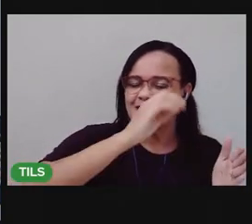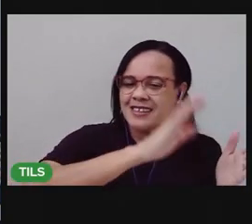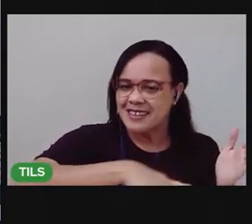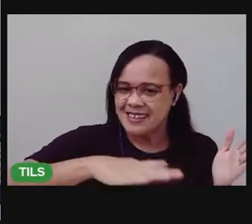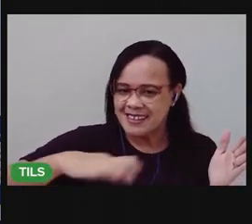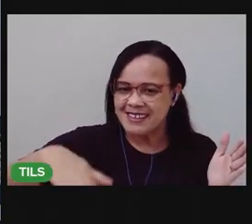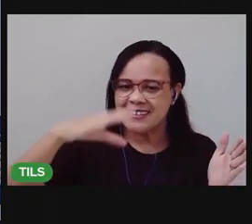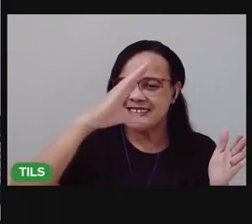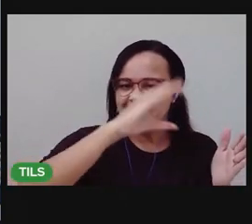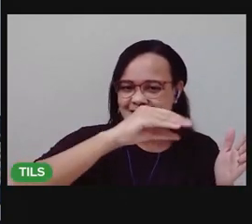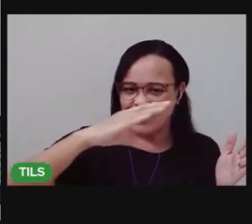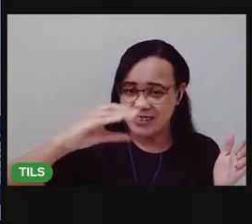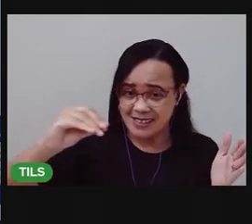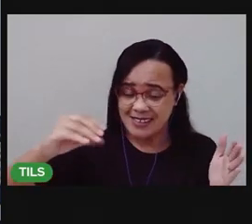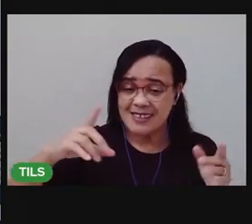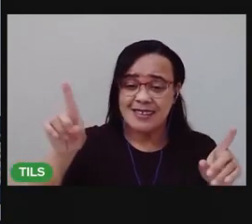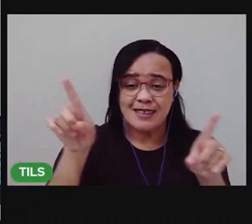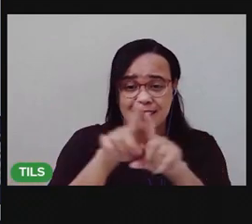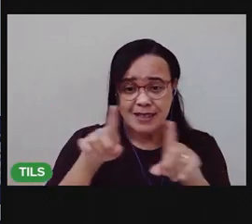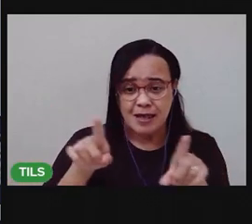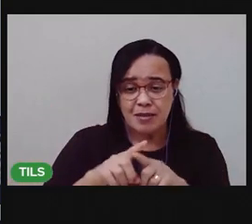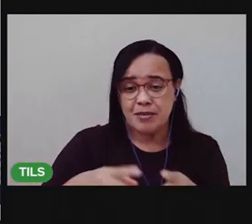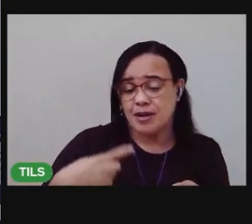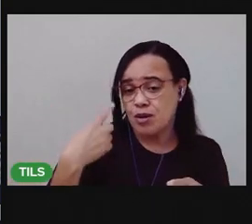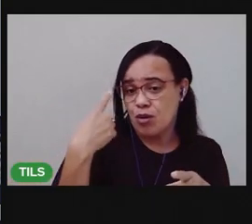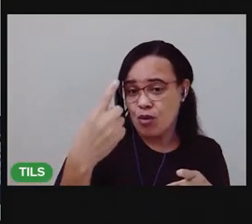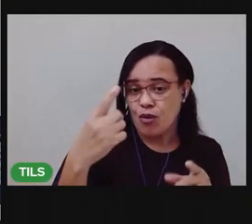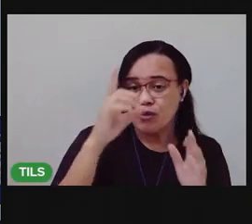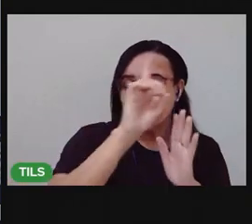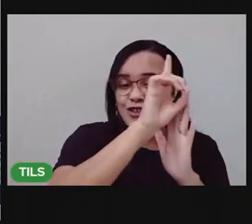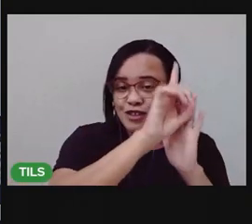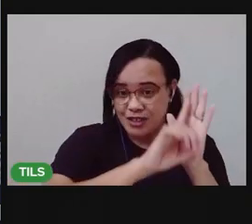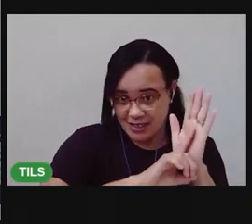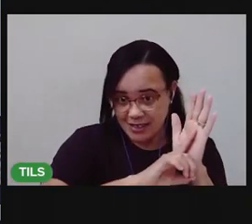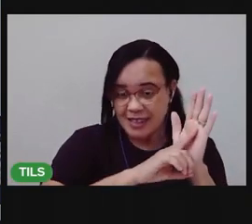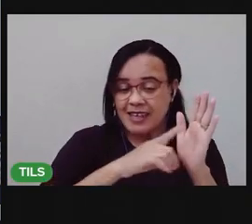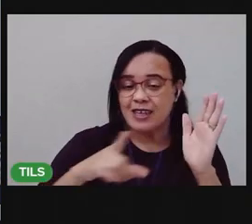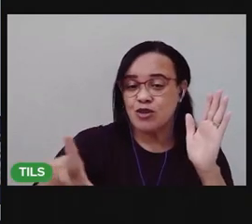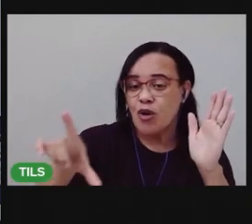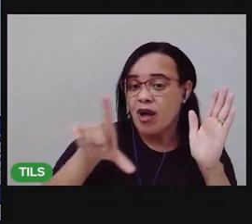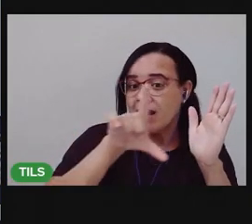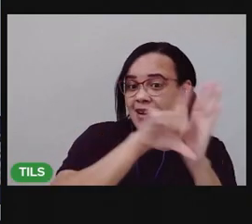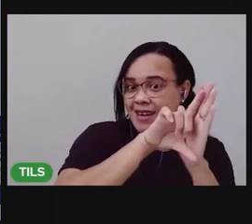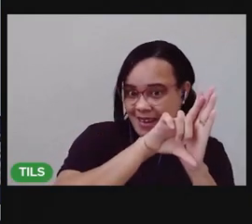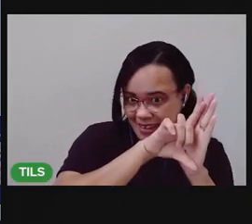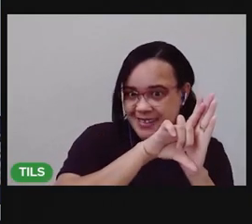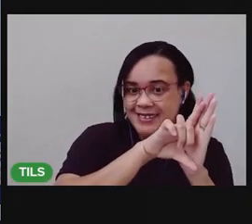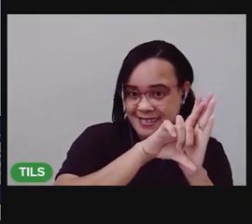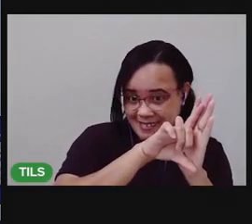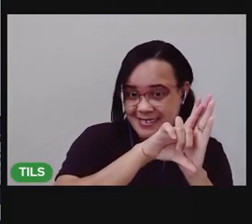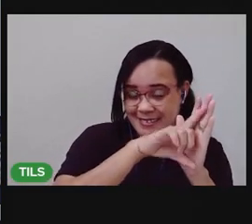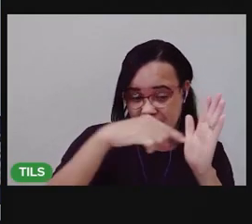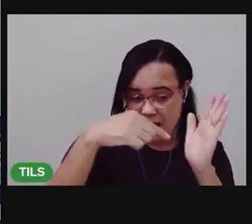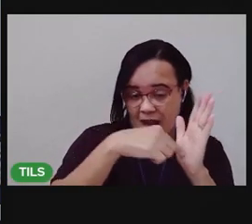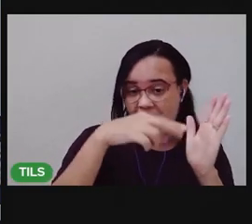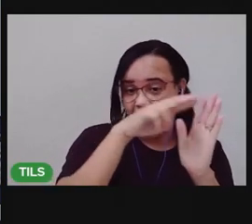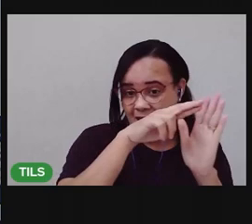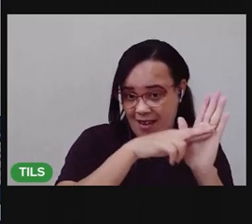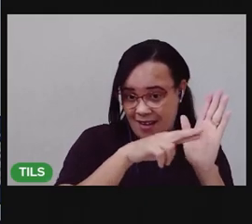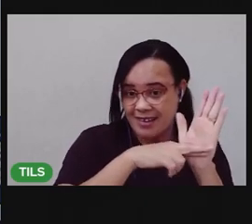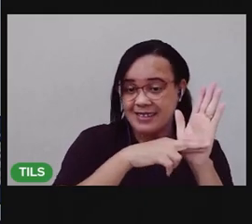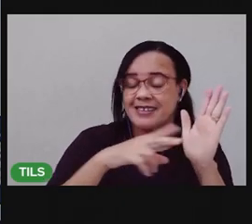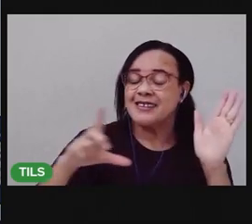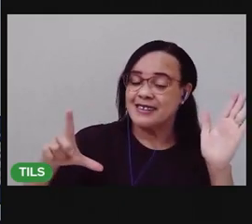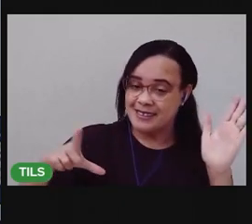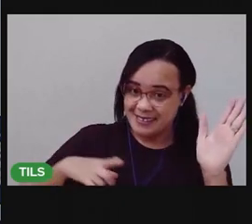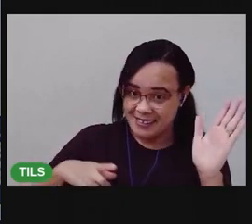Vimos que os direitos e deveres das crianças são assegurados com um documento, o